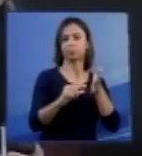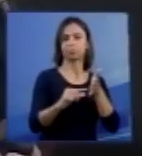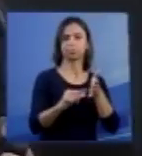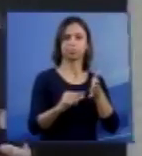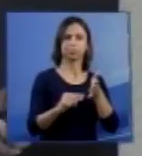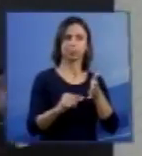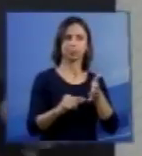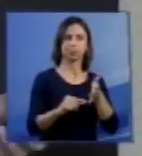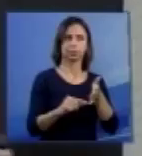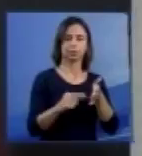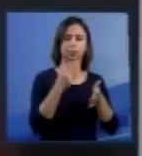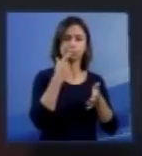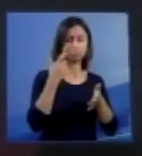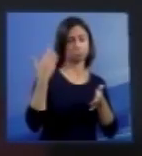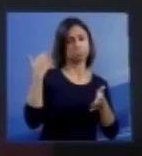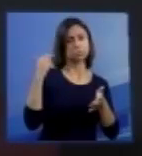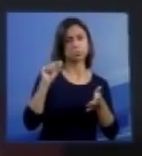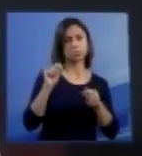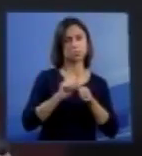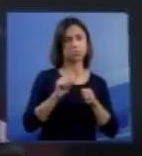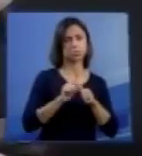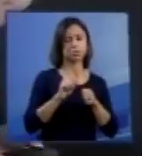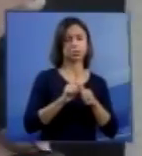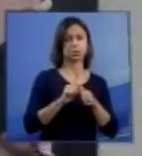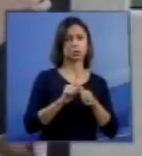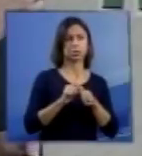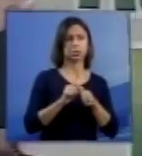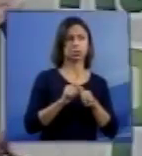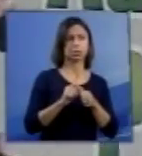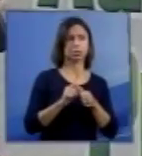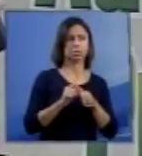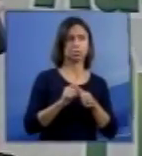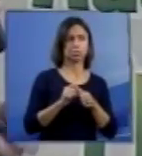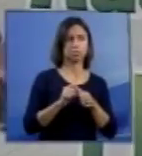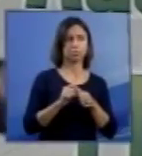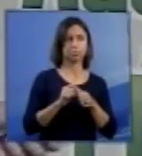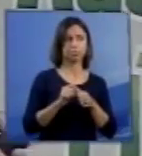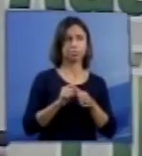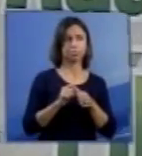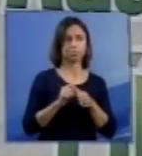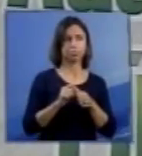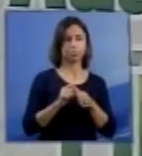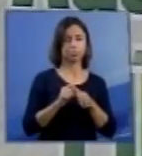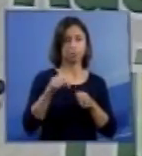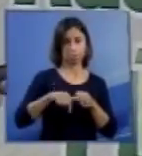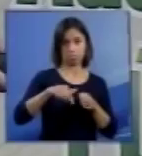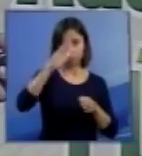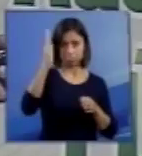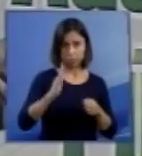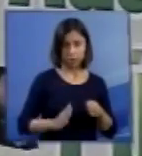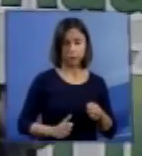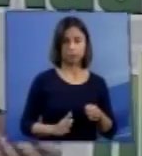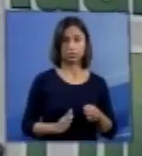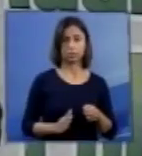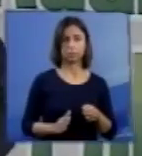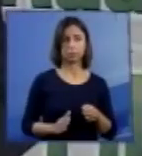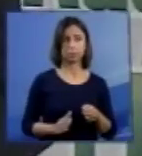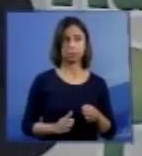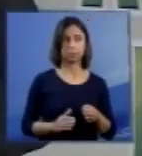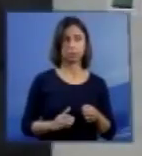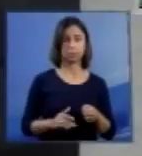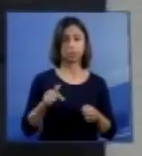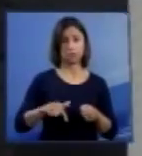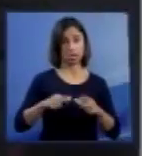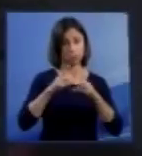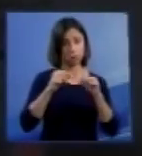recente aqui do país, de Brasília, da Universidade de